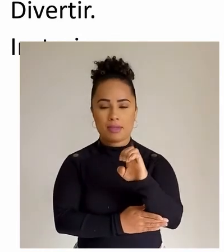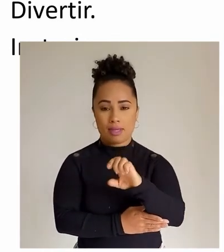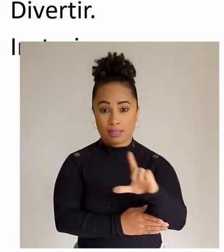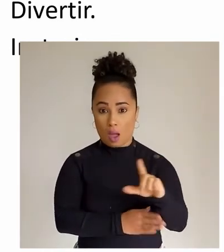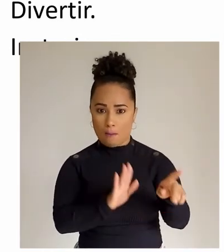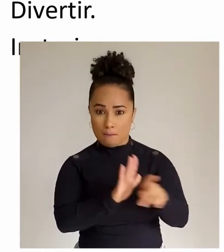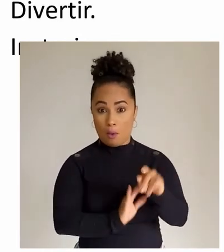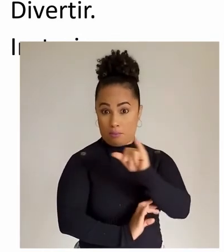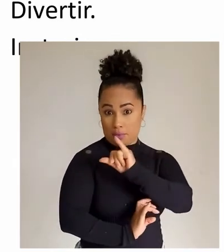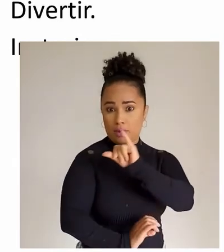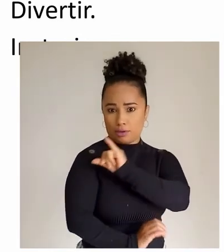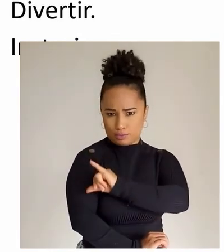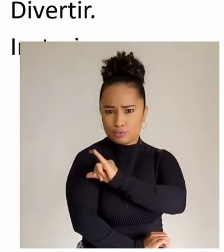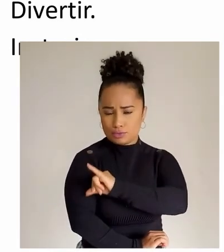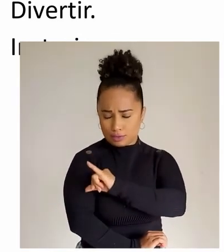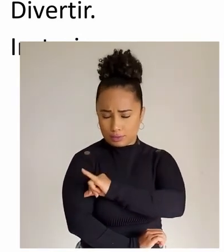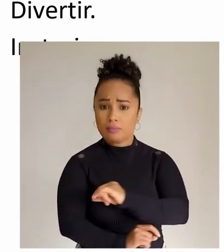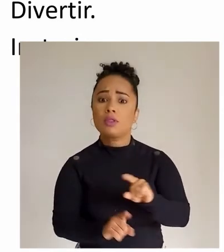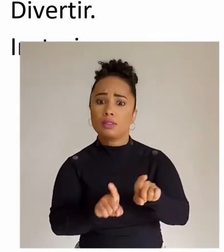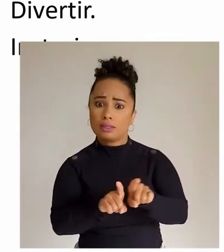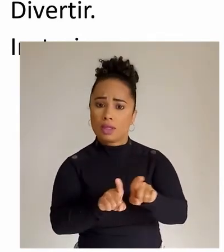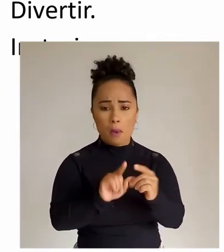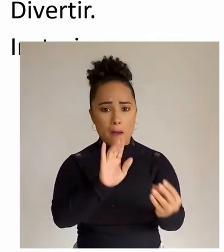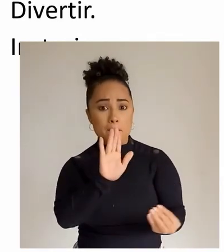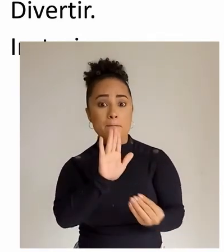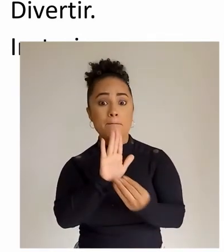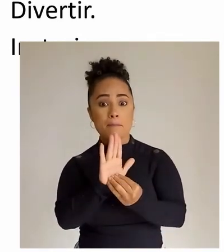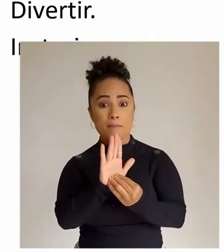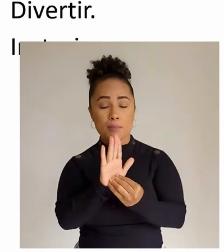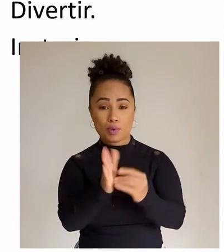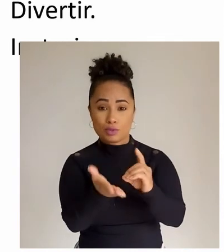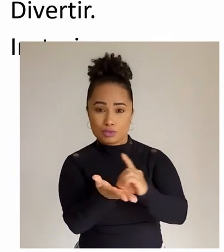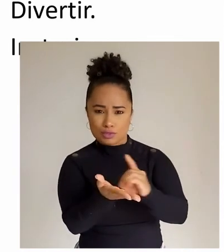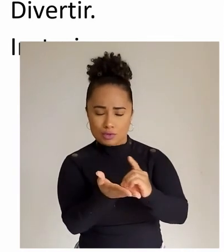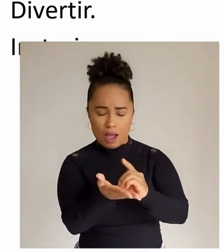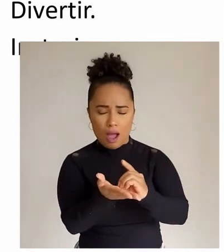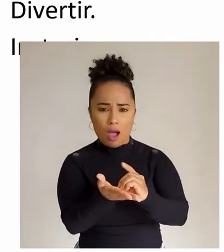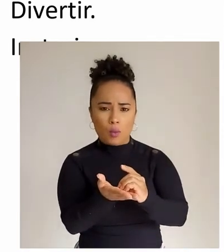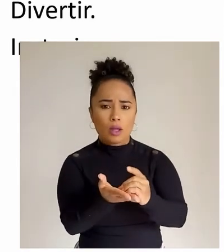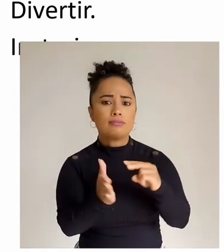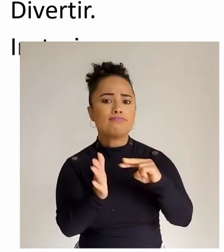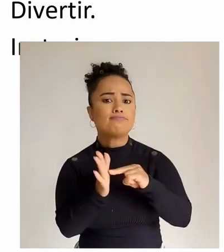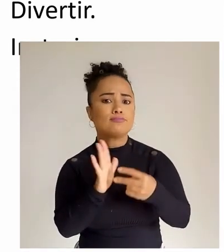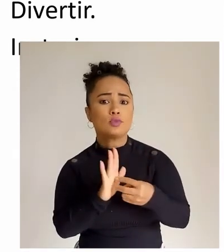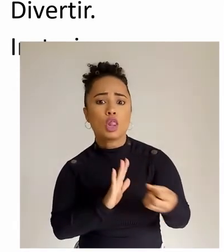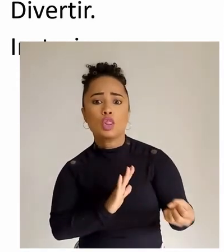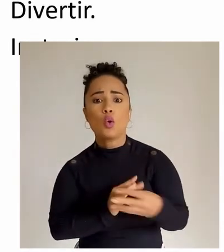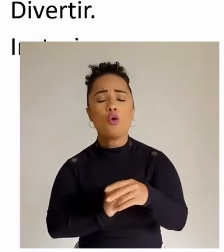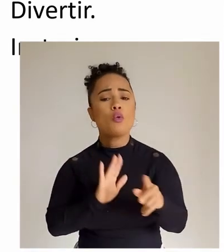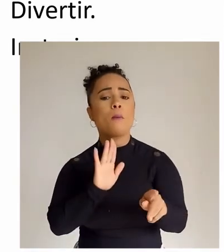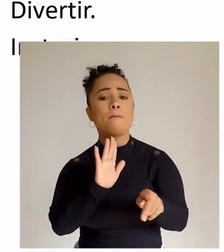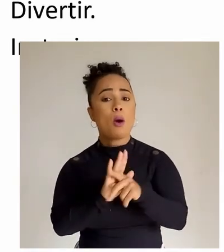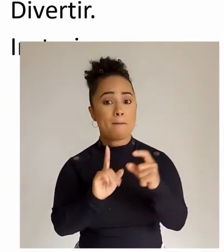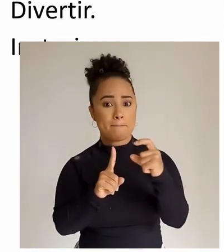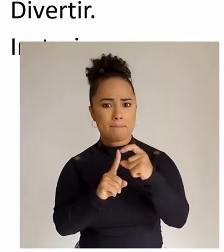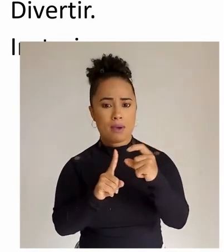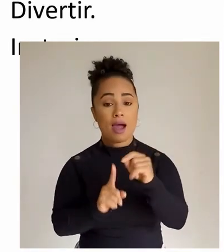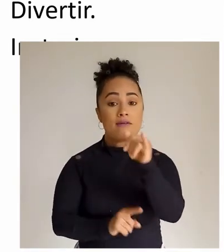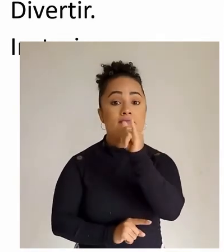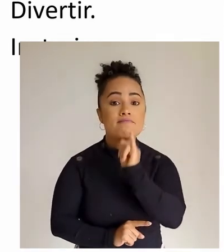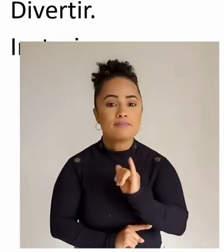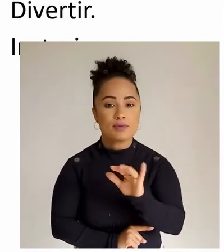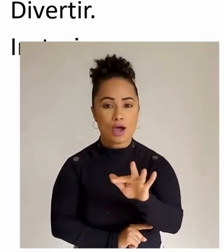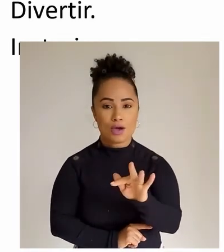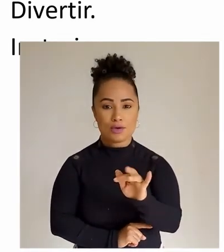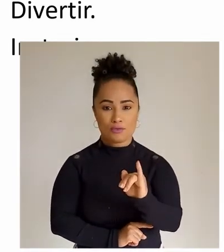Rio de Janeiro. Também foi incorporado ao dicionário um novo significado para o verbo ficar, que